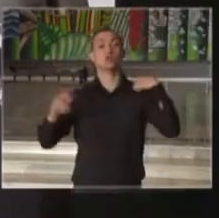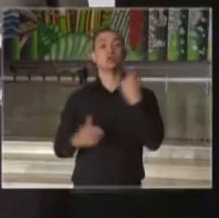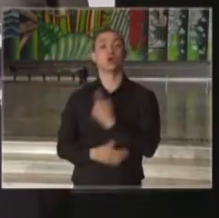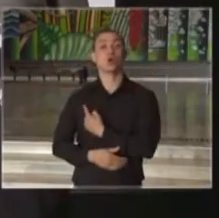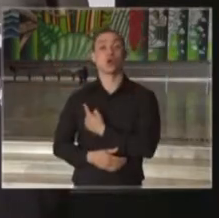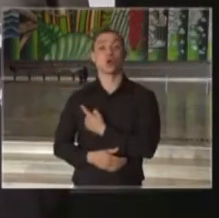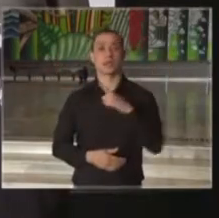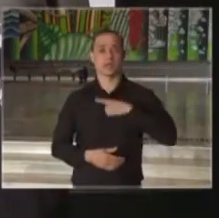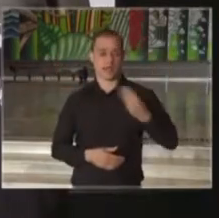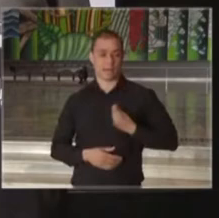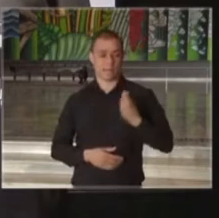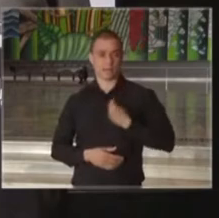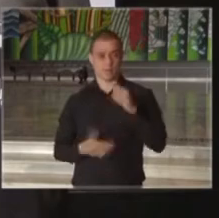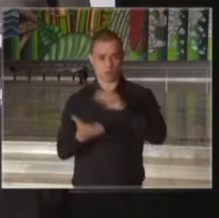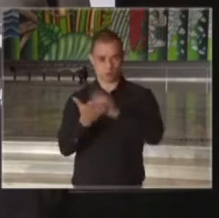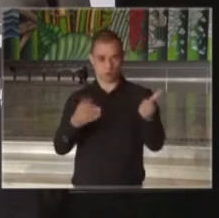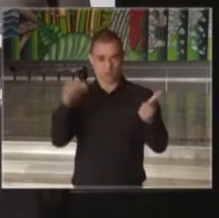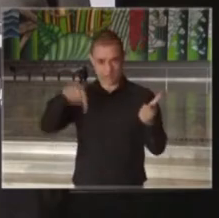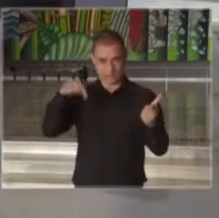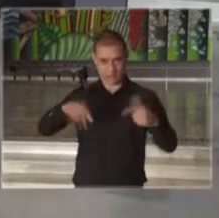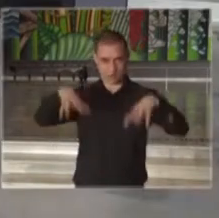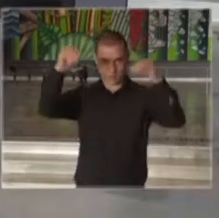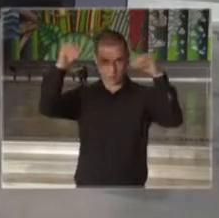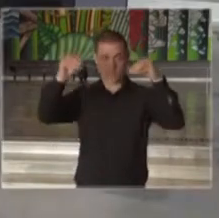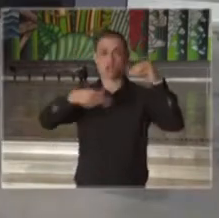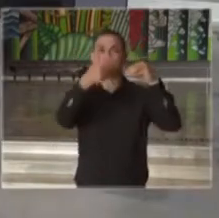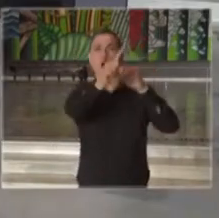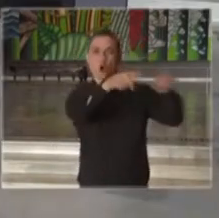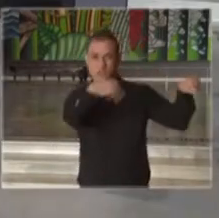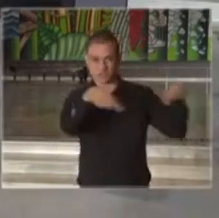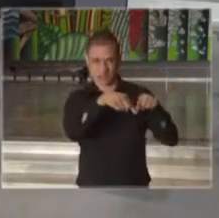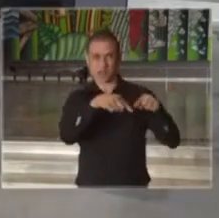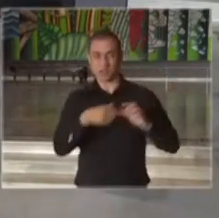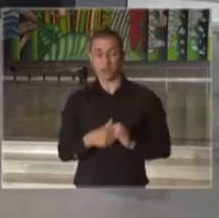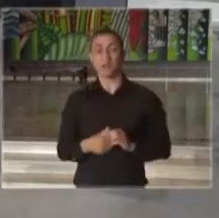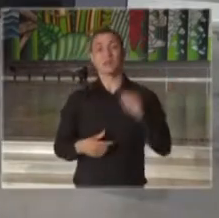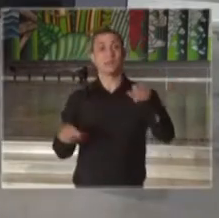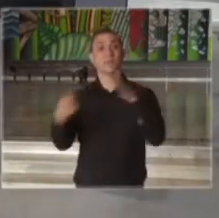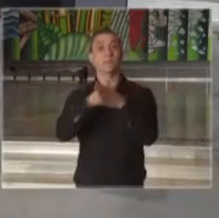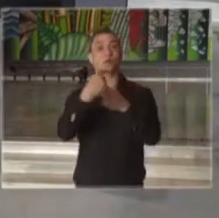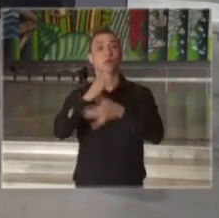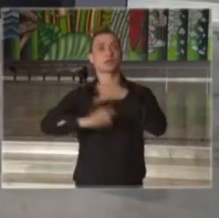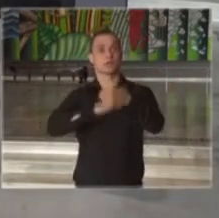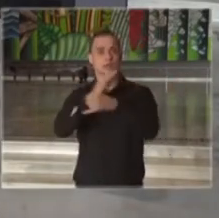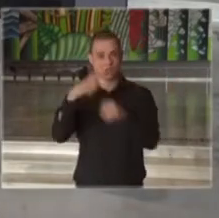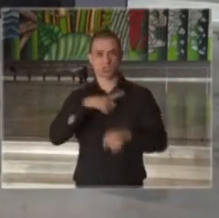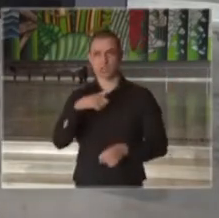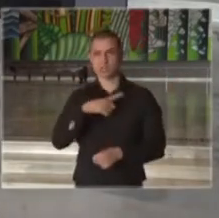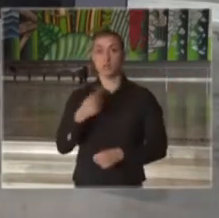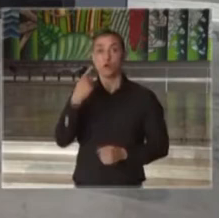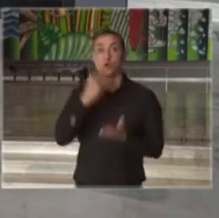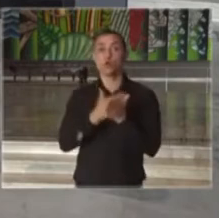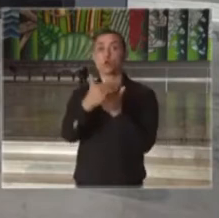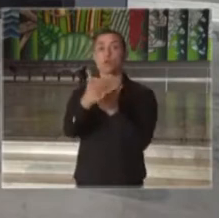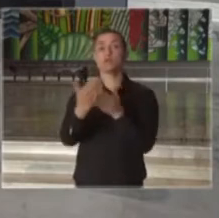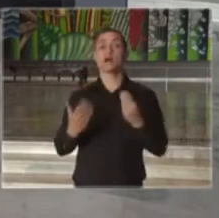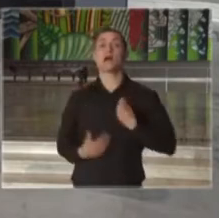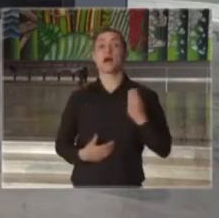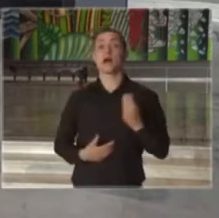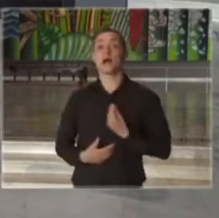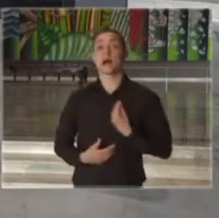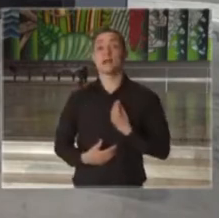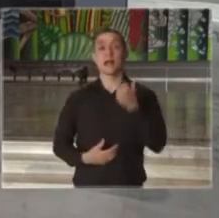a presença de jornalistas aqui no Palácio dos Bandeirantes e também perguntas online. Vamos começar com a presença